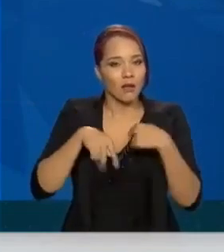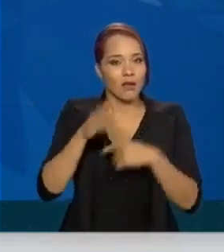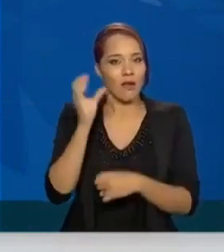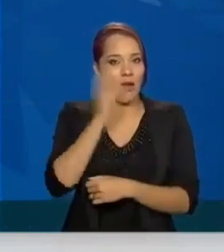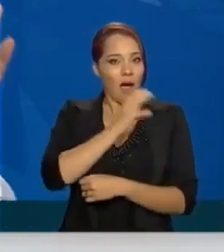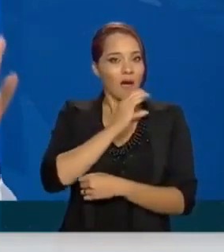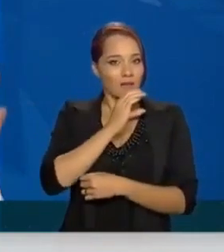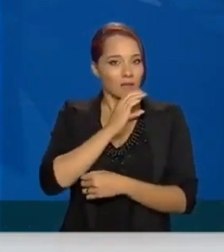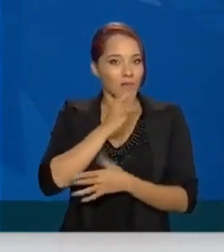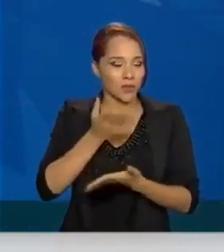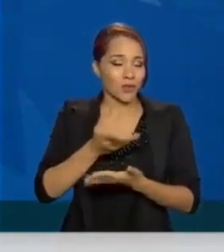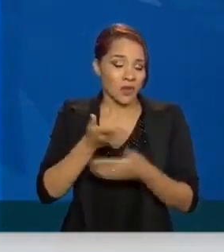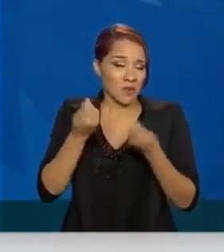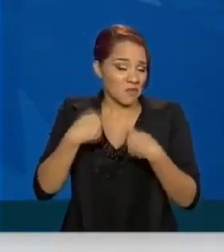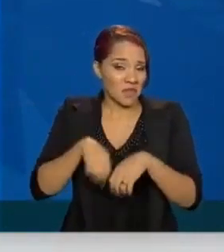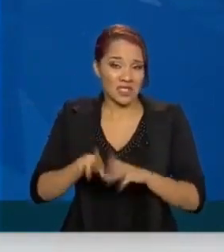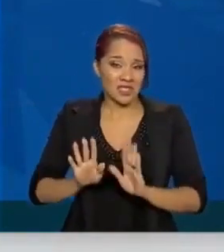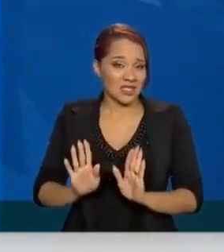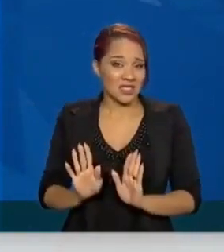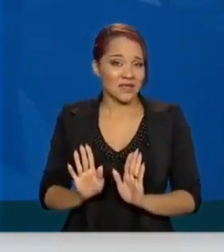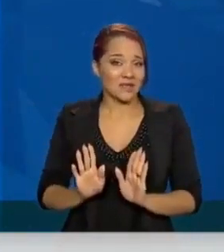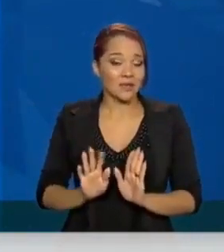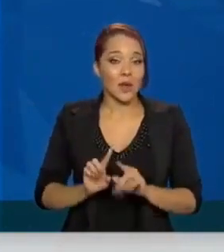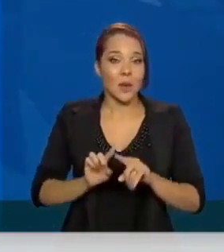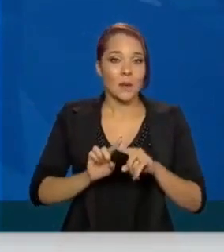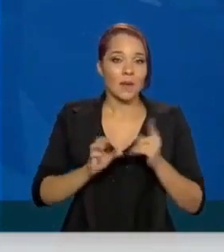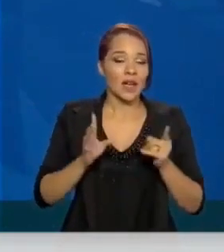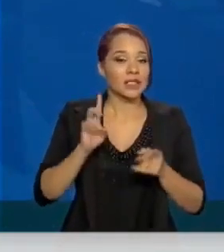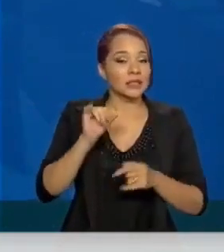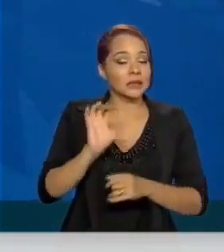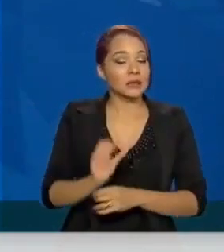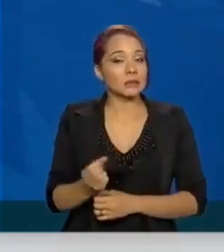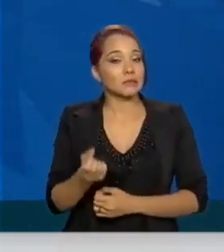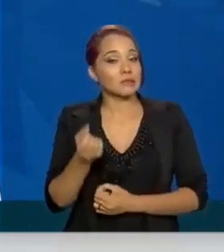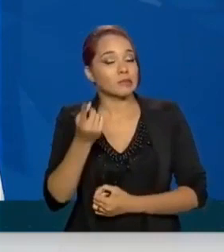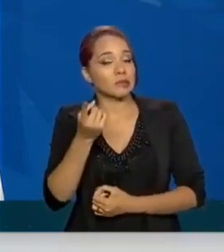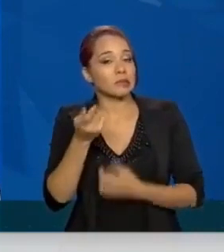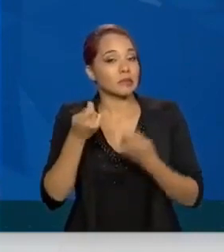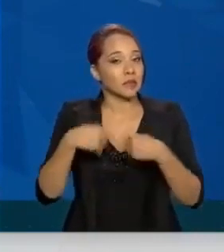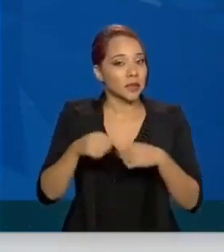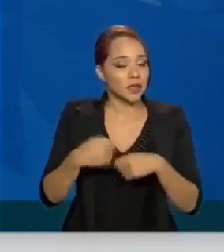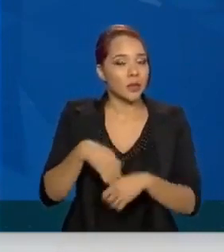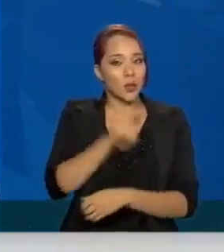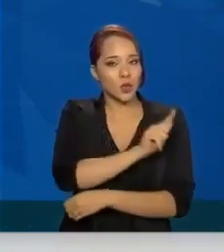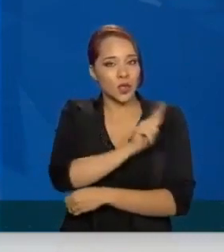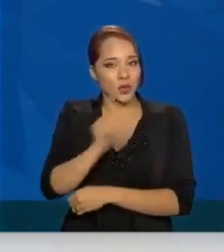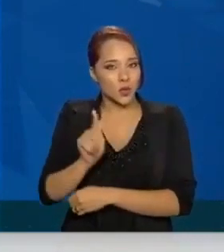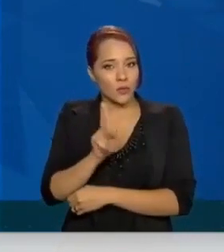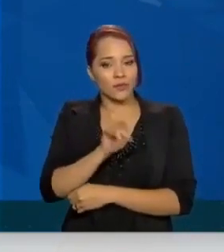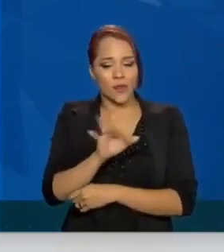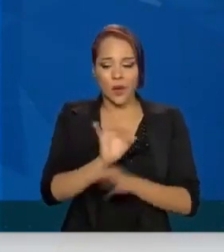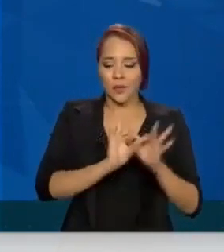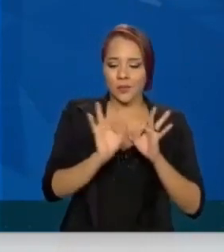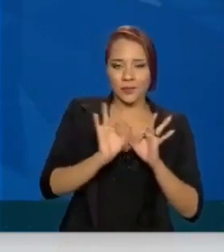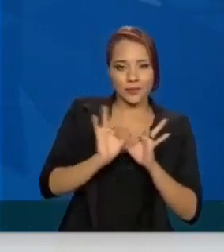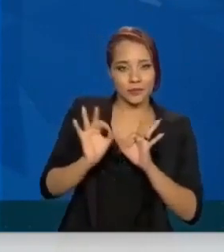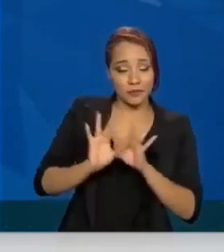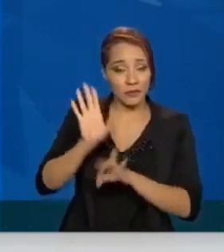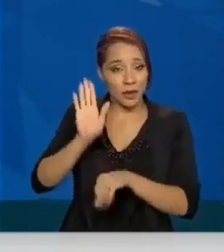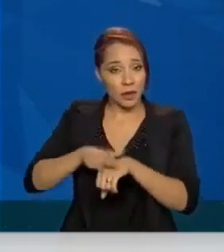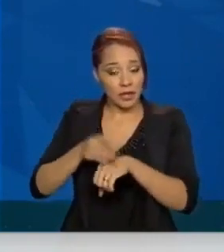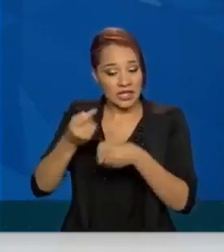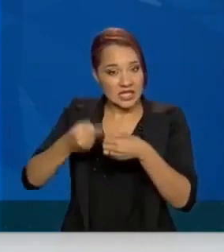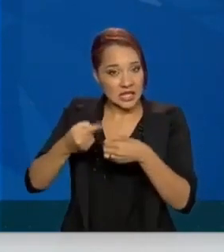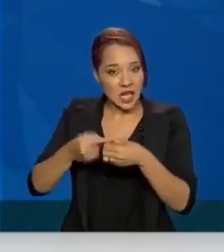volta mais rápido, e pode ser que você não precise. Mas, na eventualidade de precisar, o gestor vai se organizar na sua própria cidade,